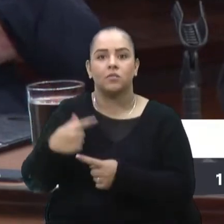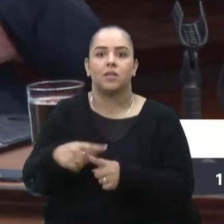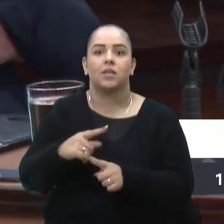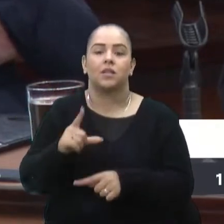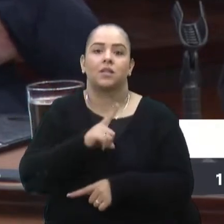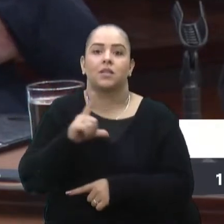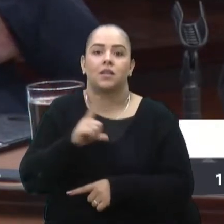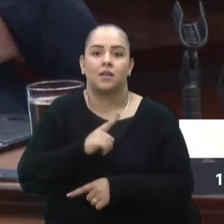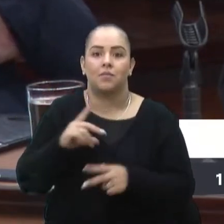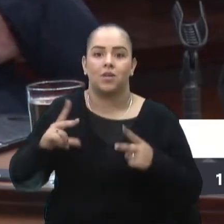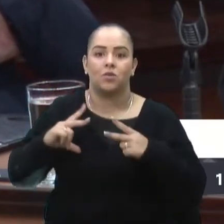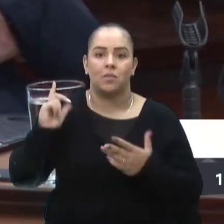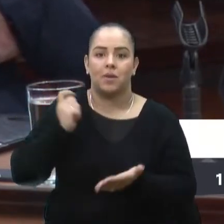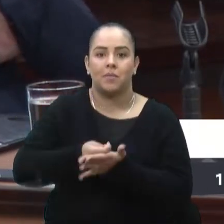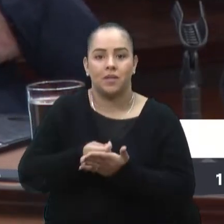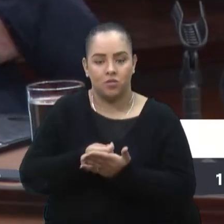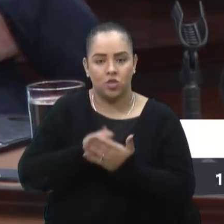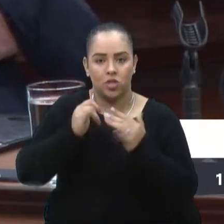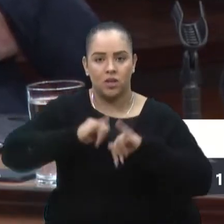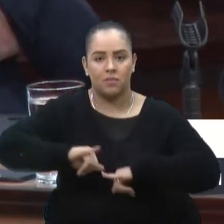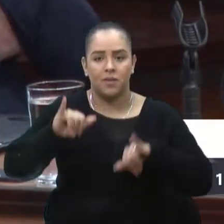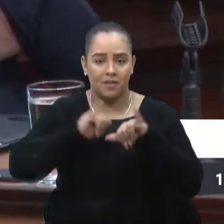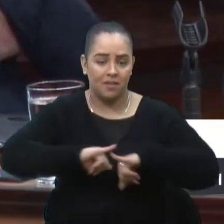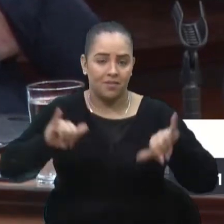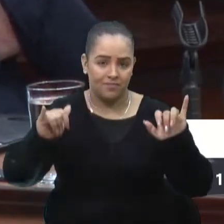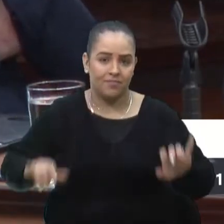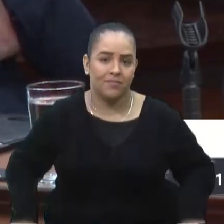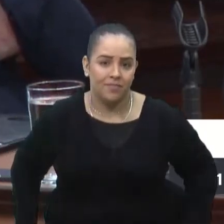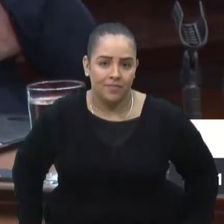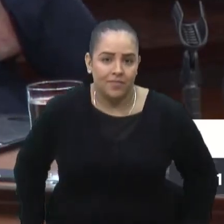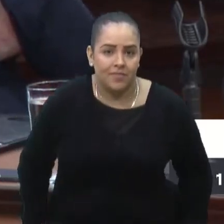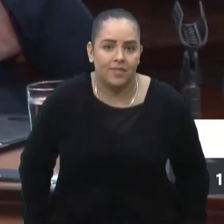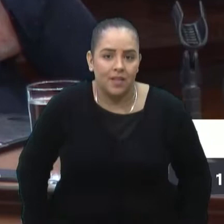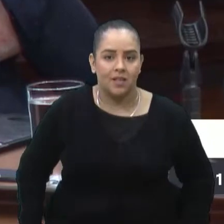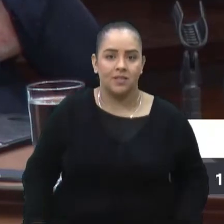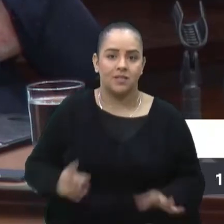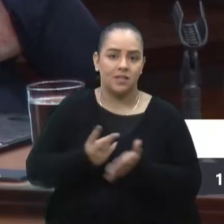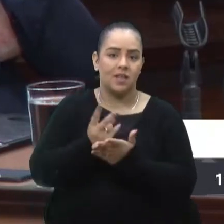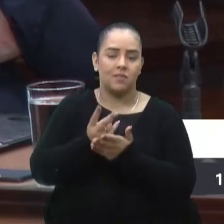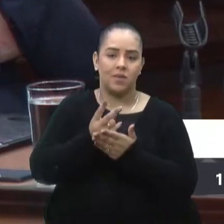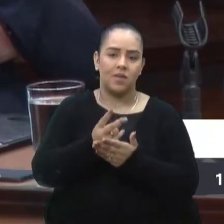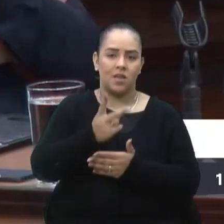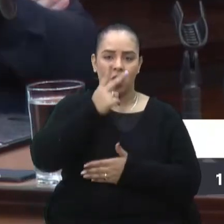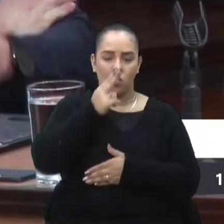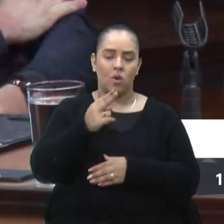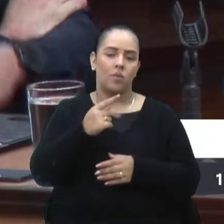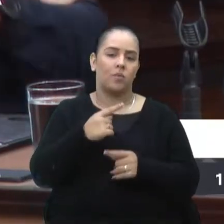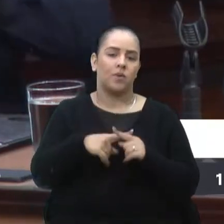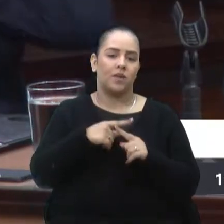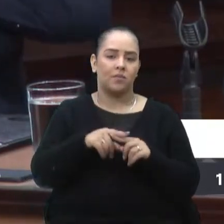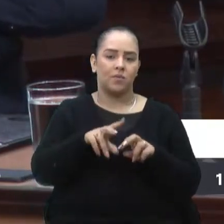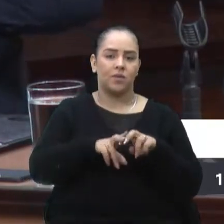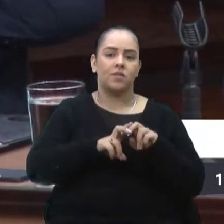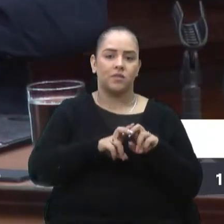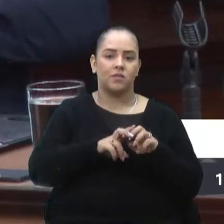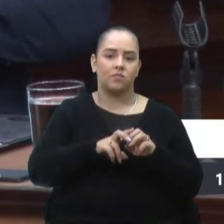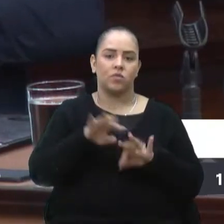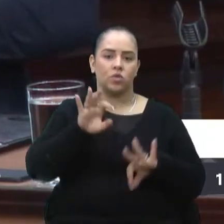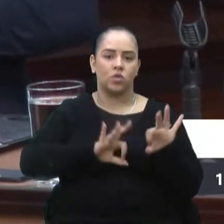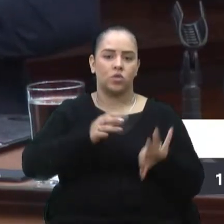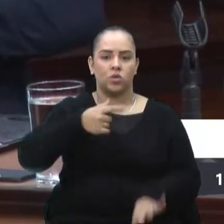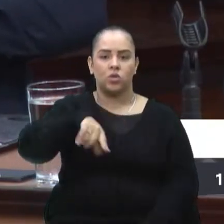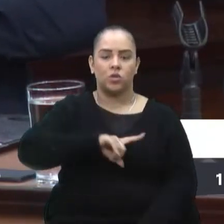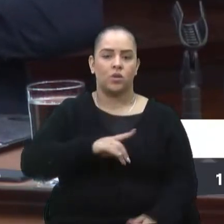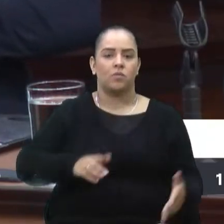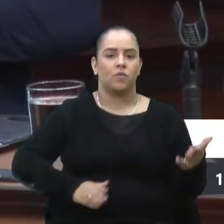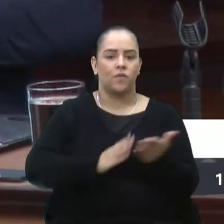privado de campanha. Então, banalizou. Eram sempre os mesmos. Por isso que esse projeto que nós estamos aprovando